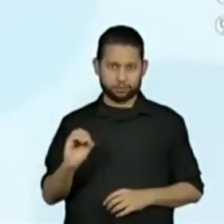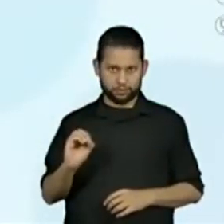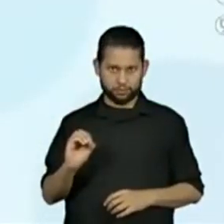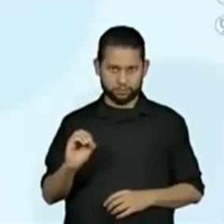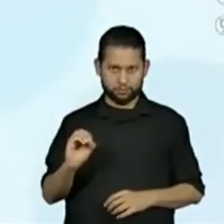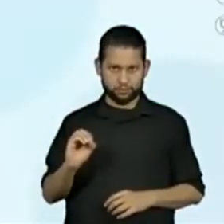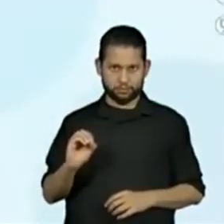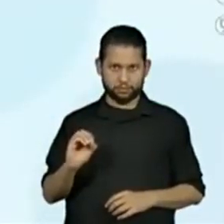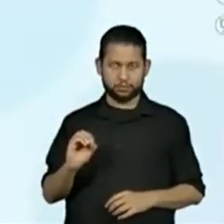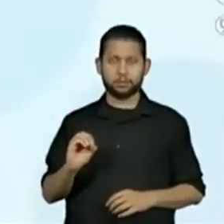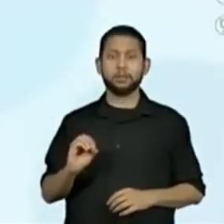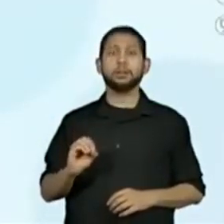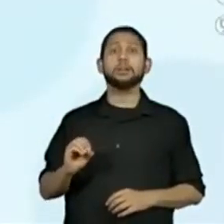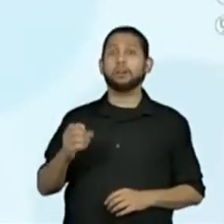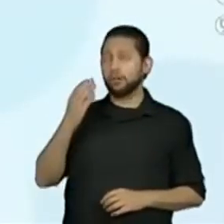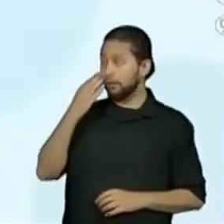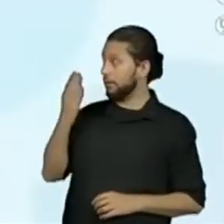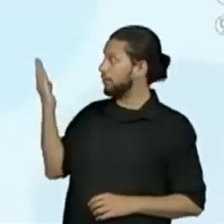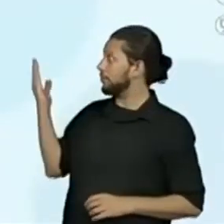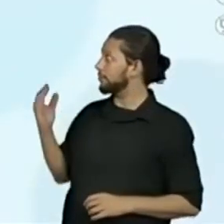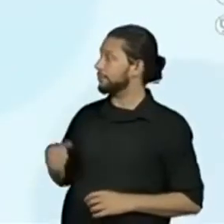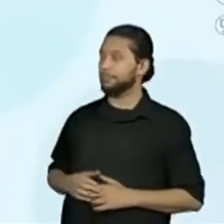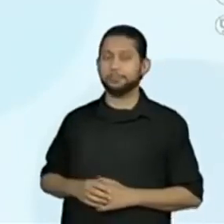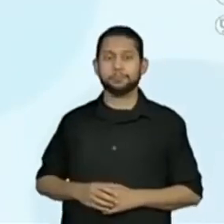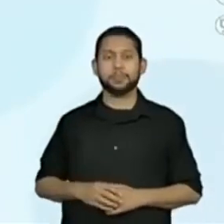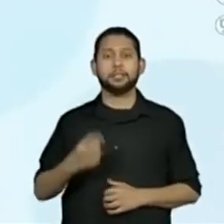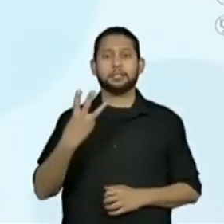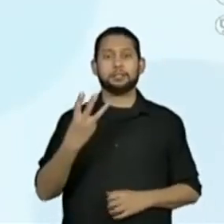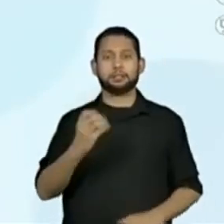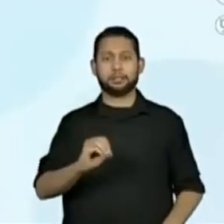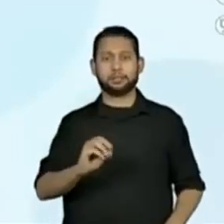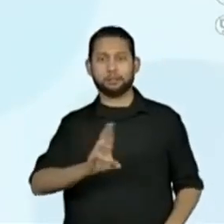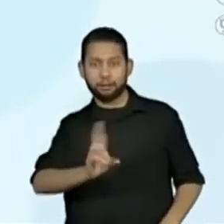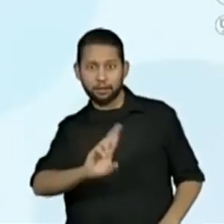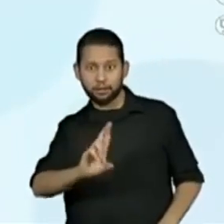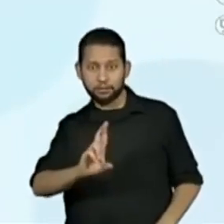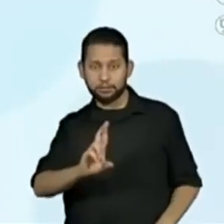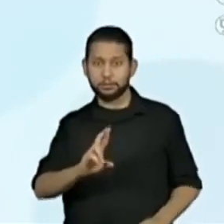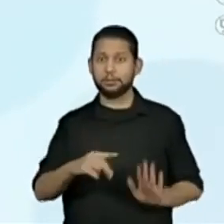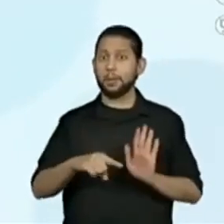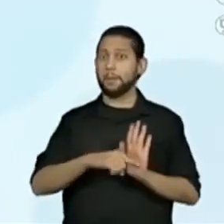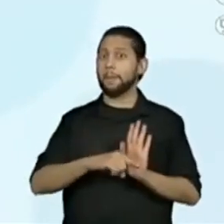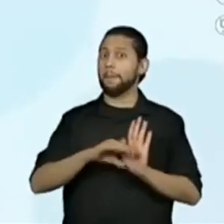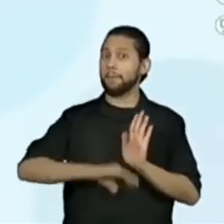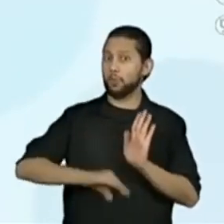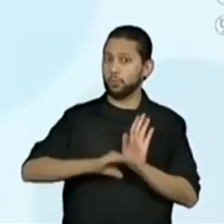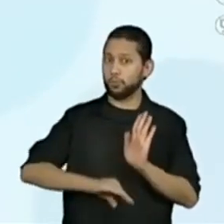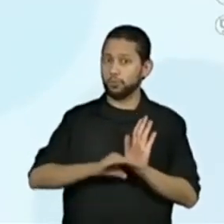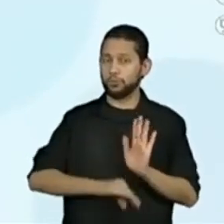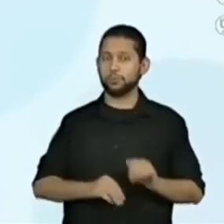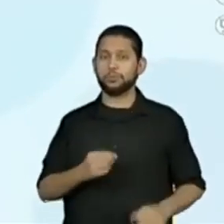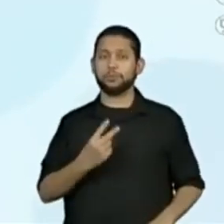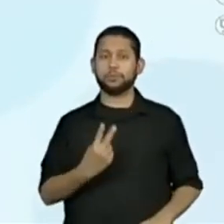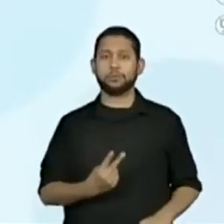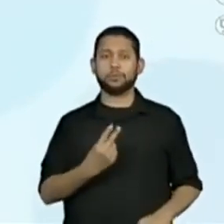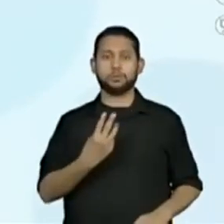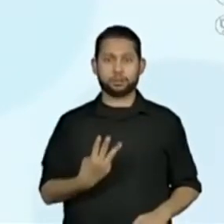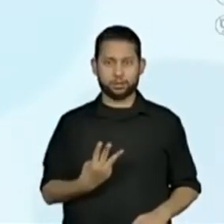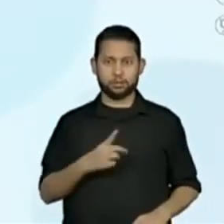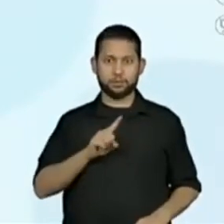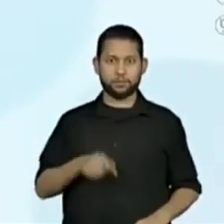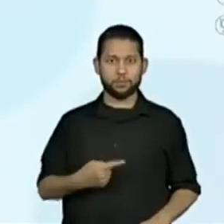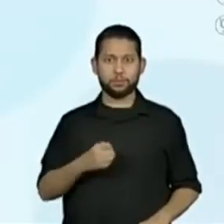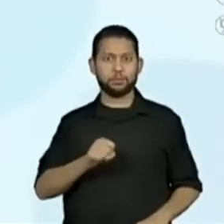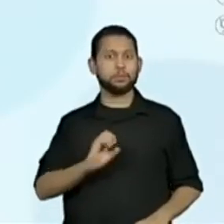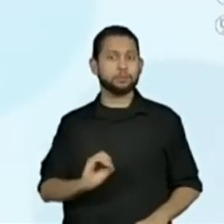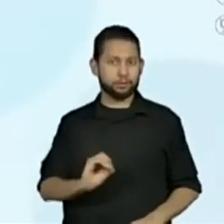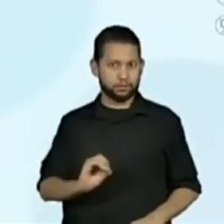30 reais menos 23,80.